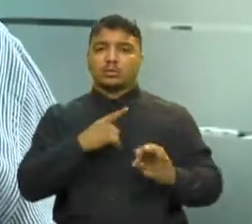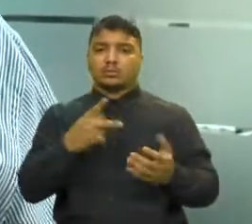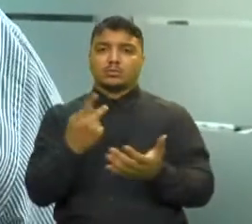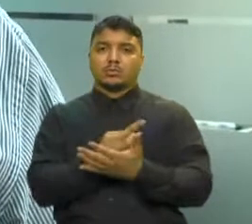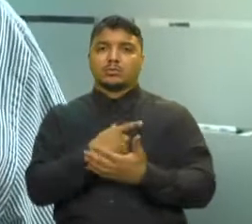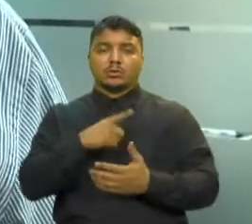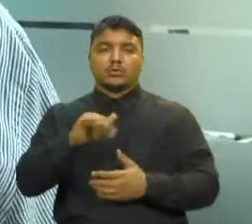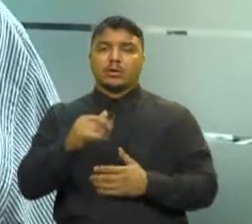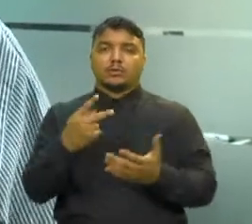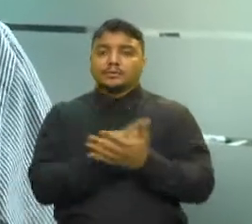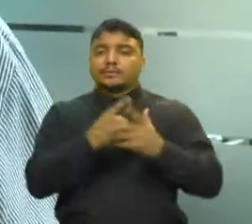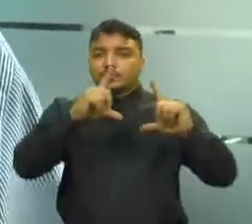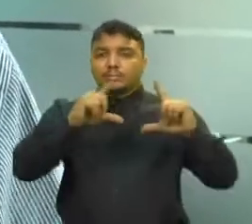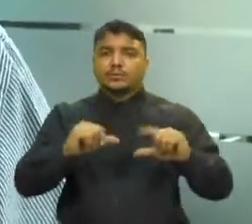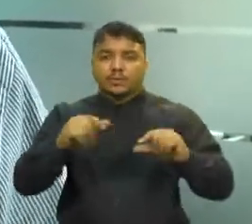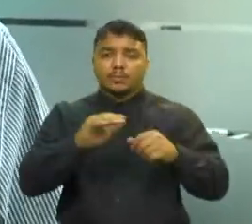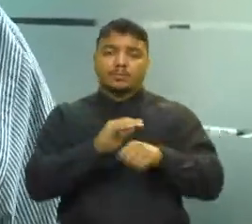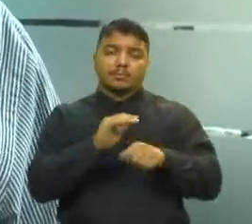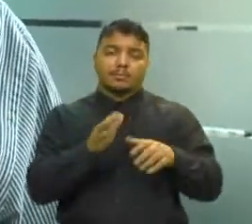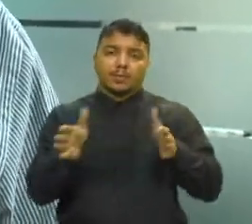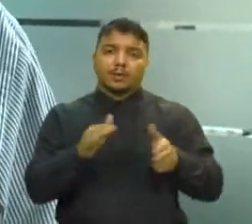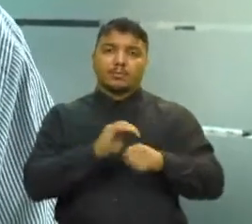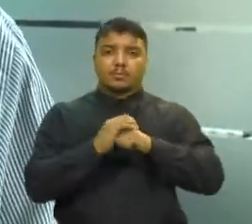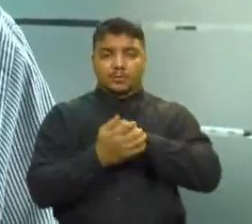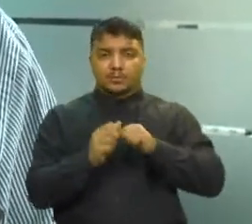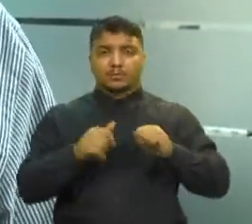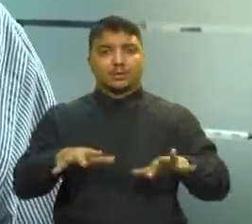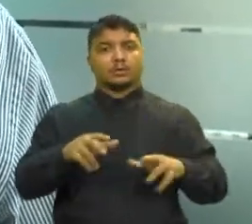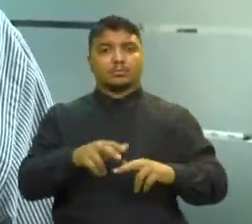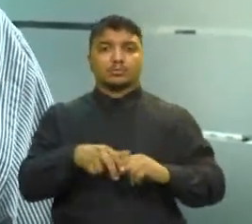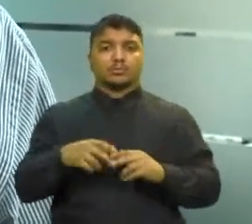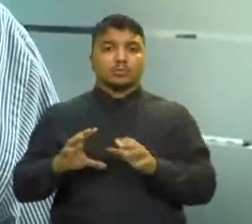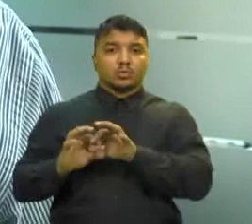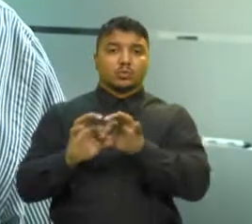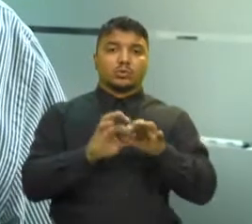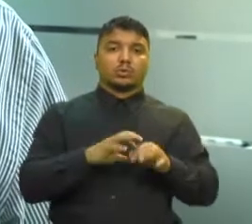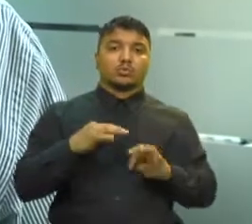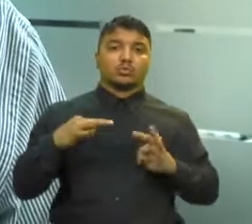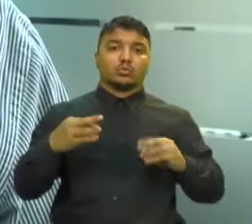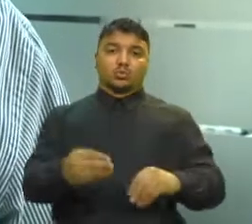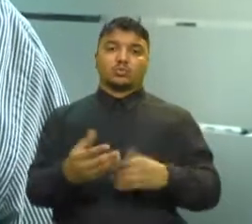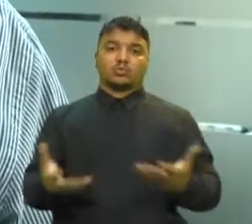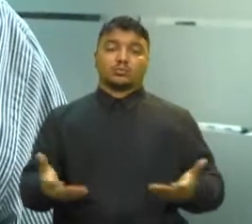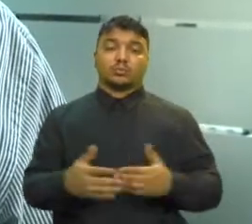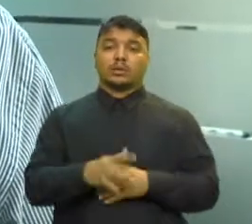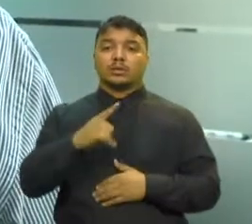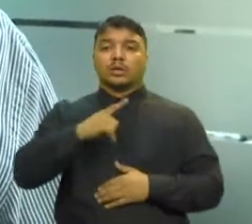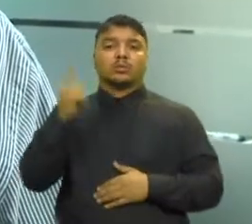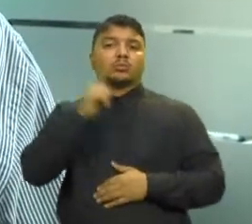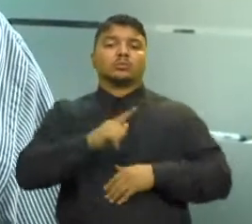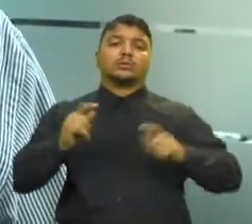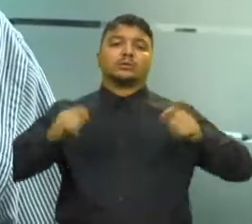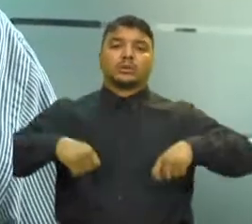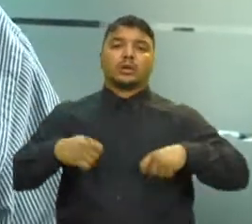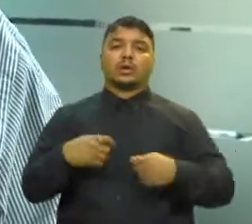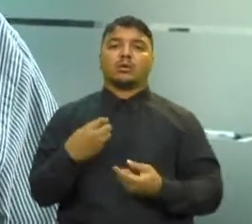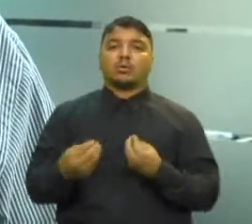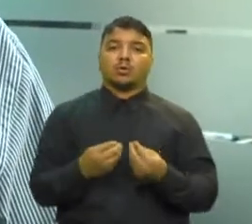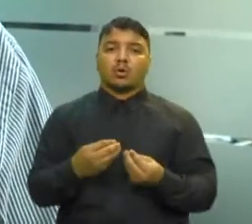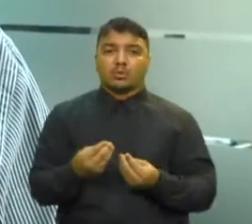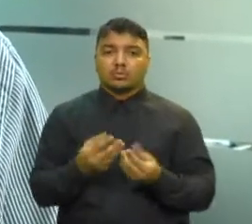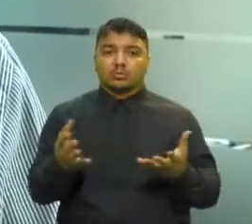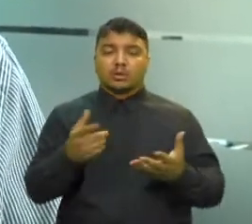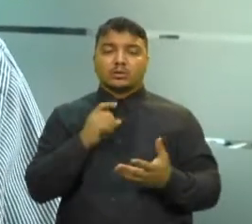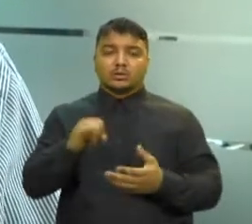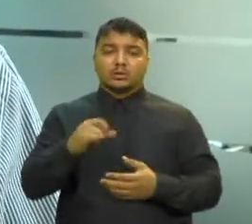pandemia, tudo está conectado Então é muito bom ter a possibilidade de colocar algumas das